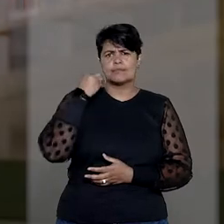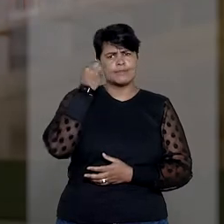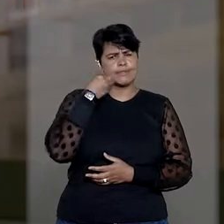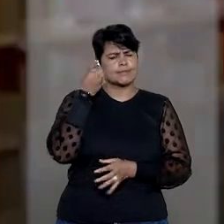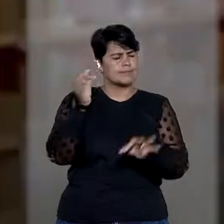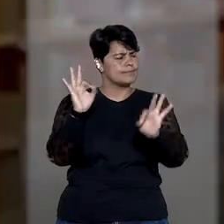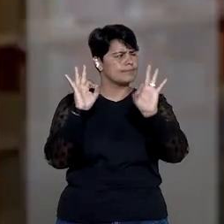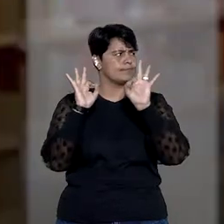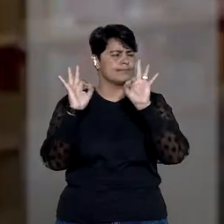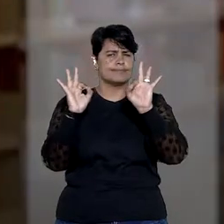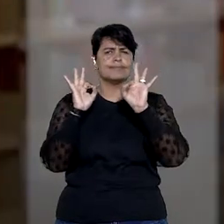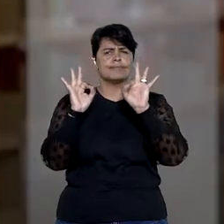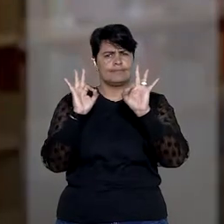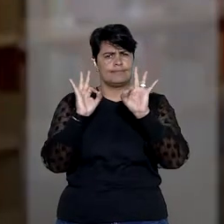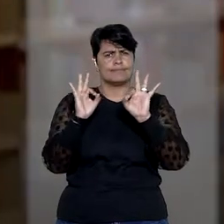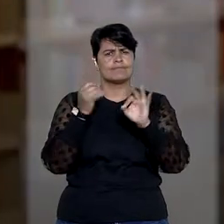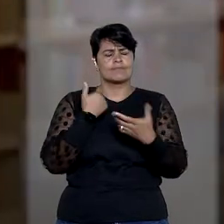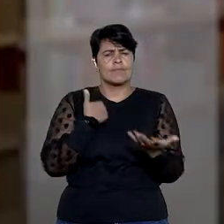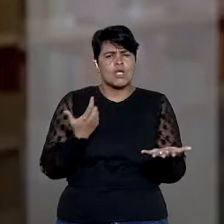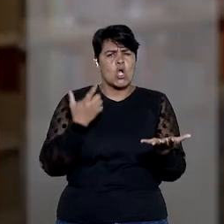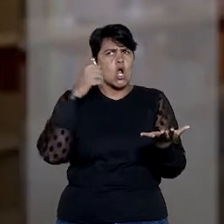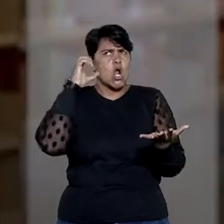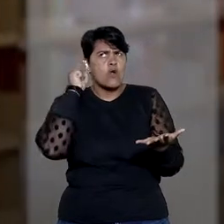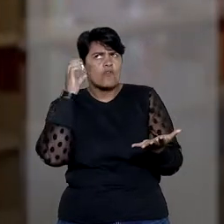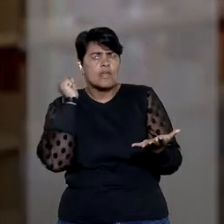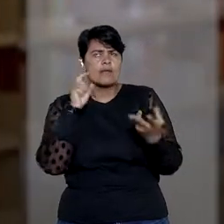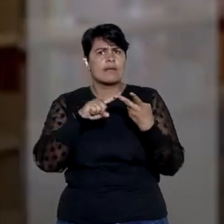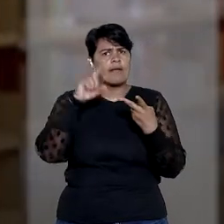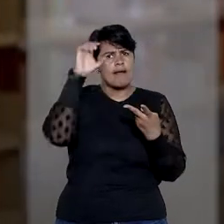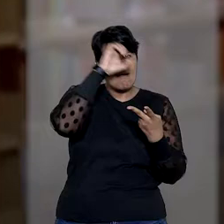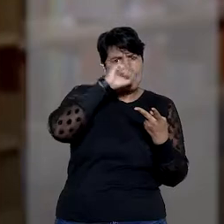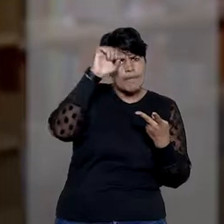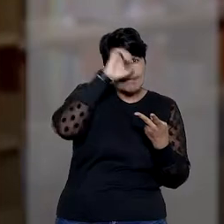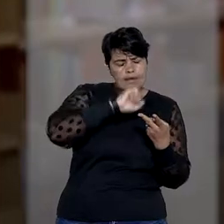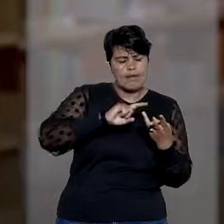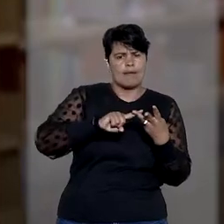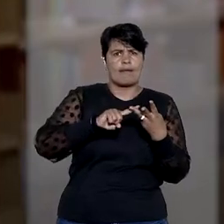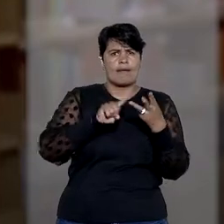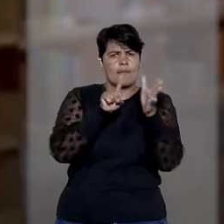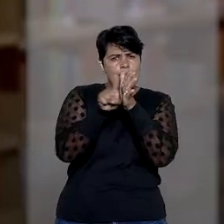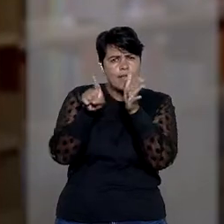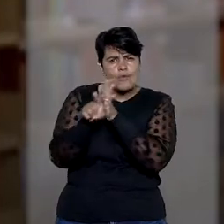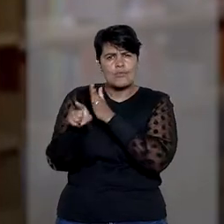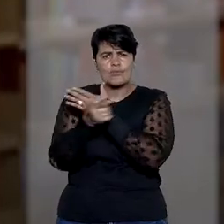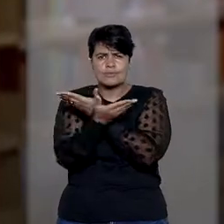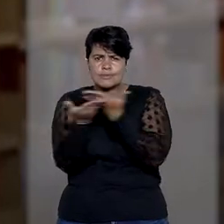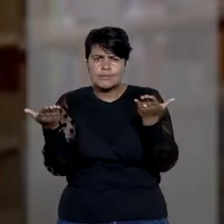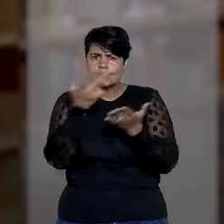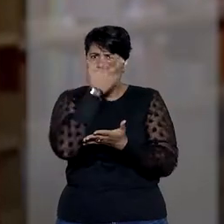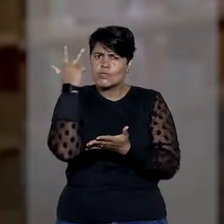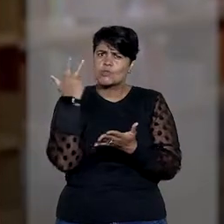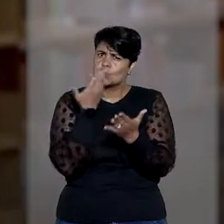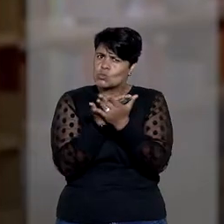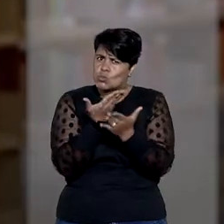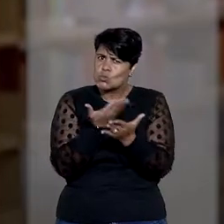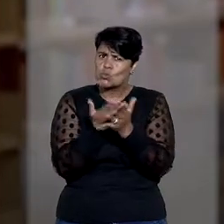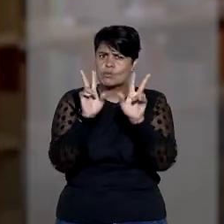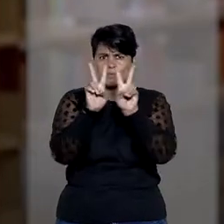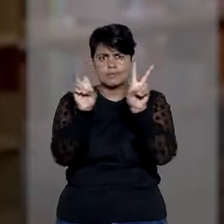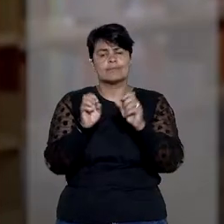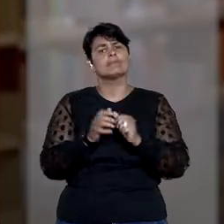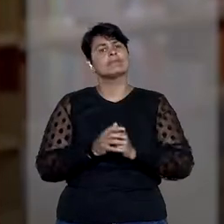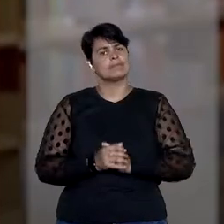boa poder ouvir, aprender e fazer perguntas com os melhores, com as pessoas que mais estudaram,